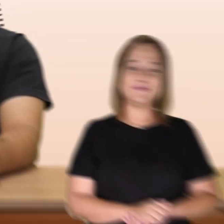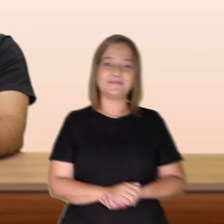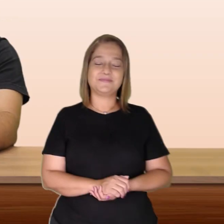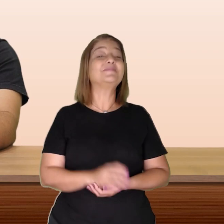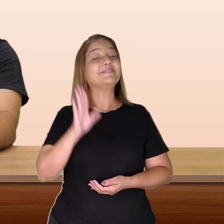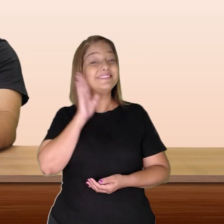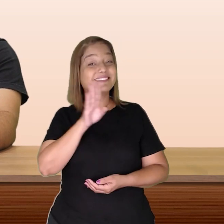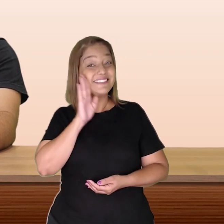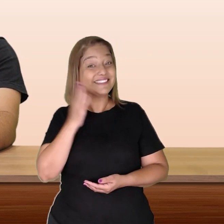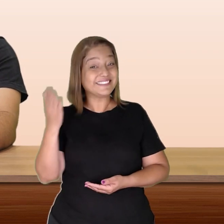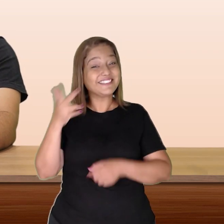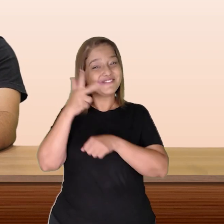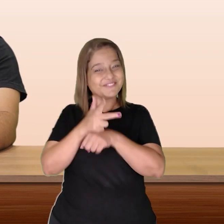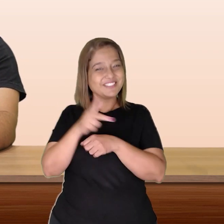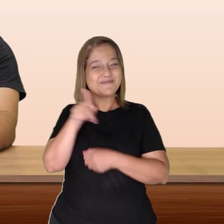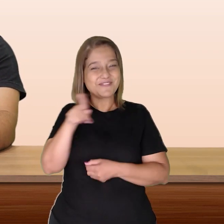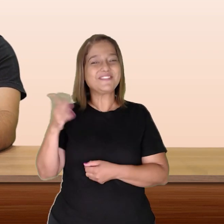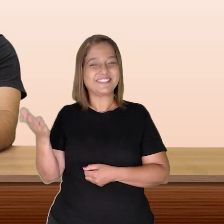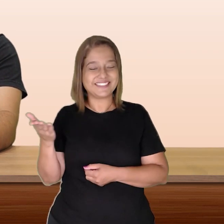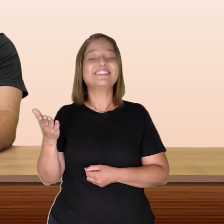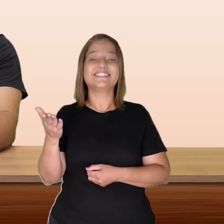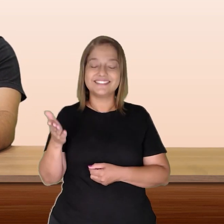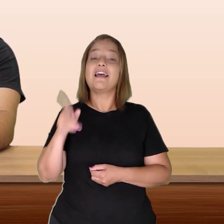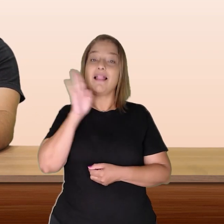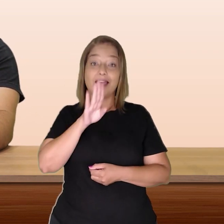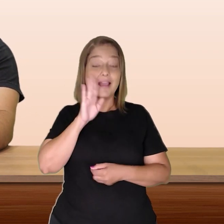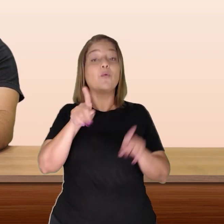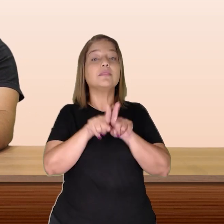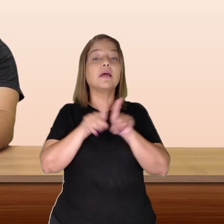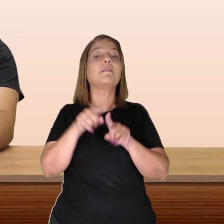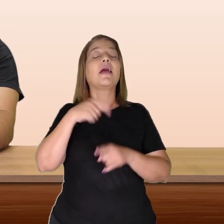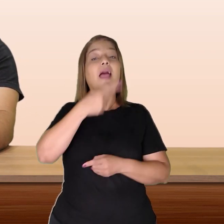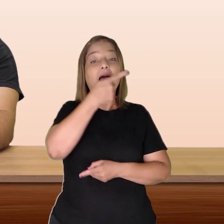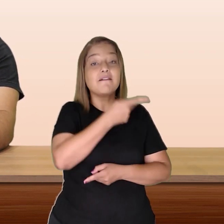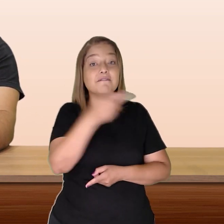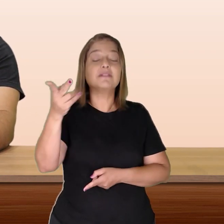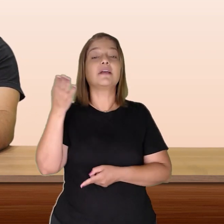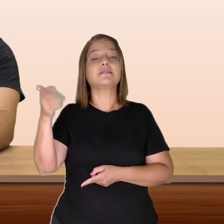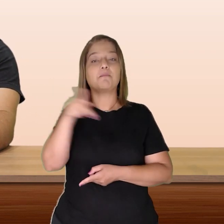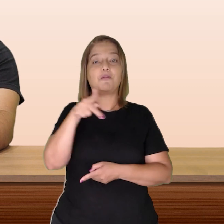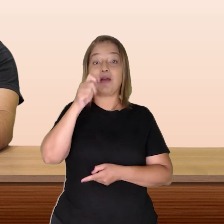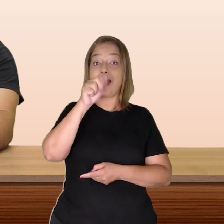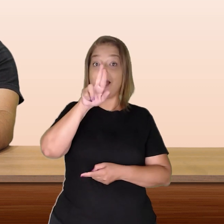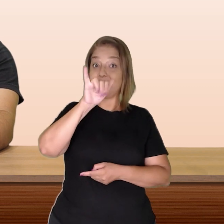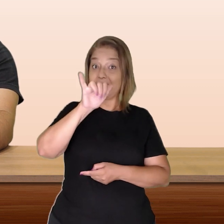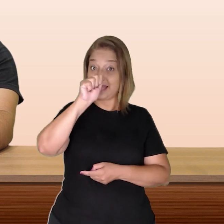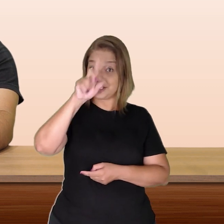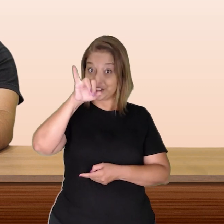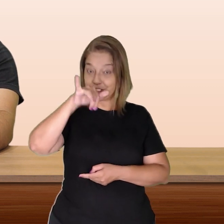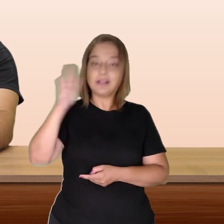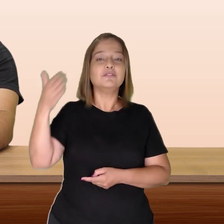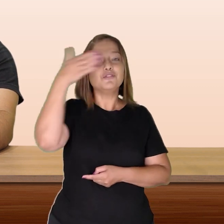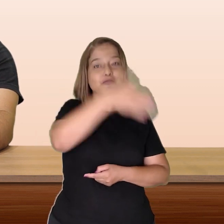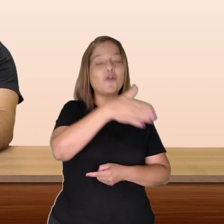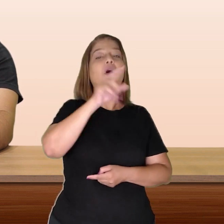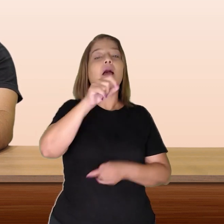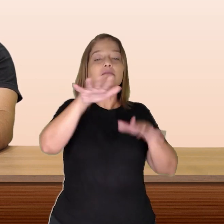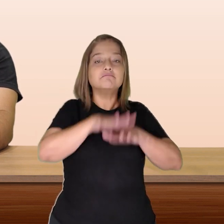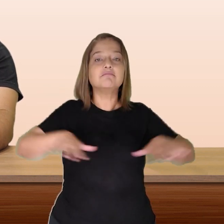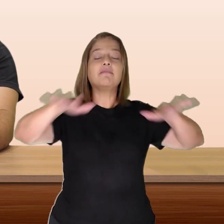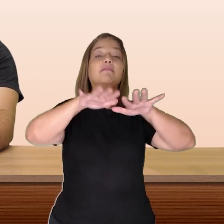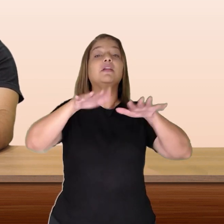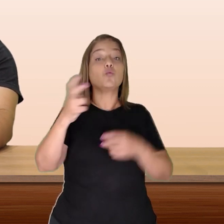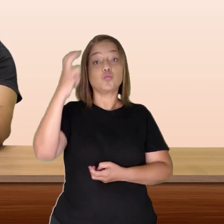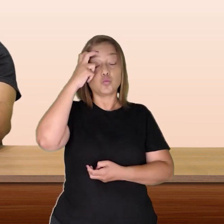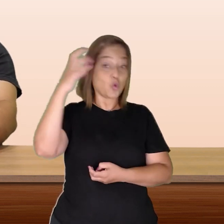Que legal esse vídeo da professora Suede, né? Que legal também foi a visita que a professora Ariadne fez à Vila Cultural Cora